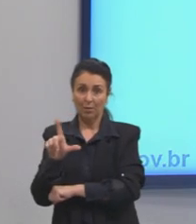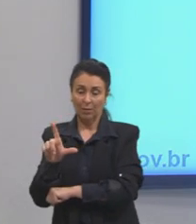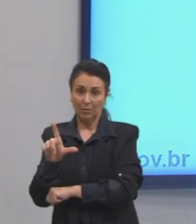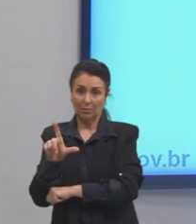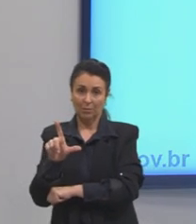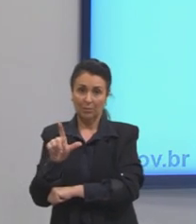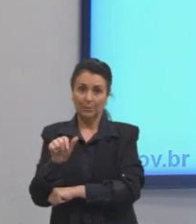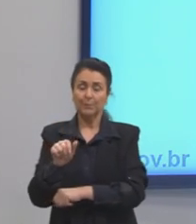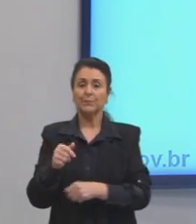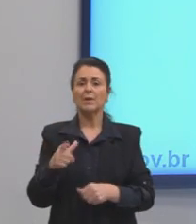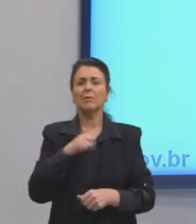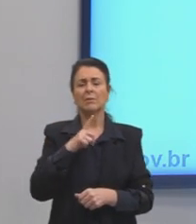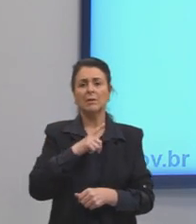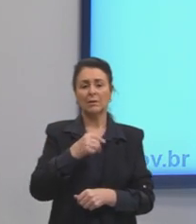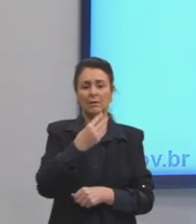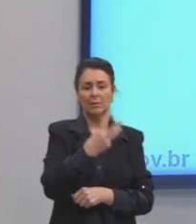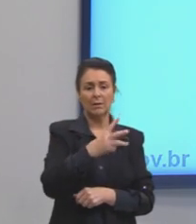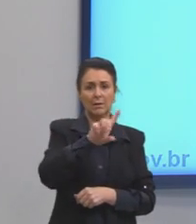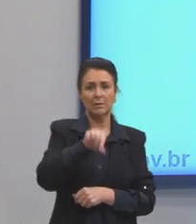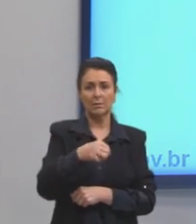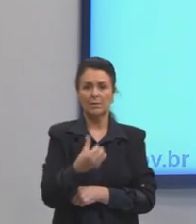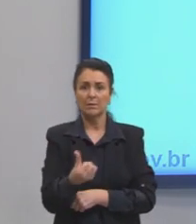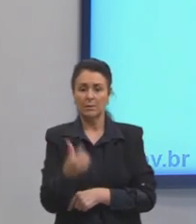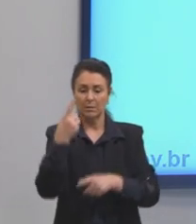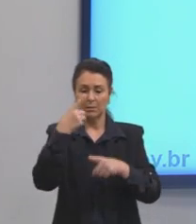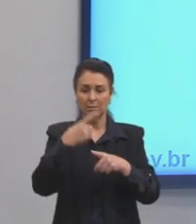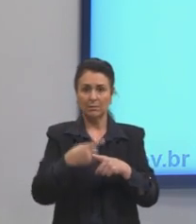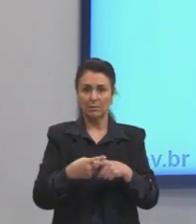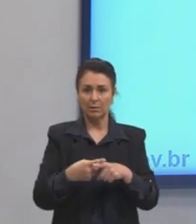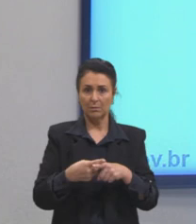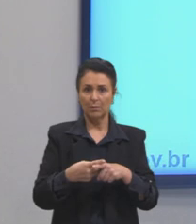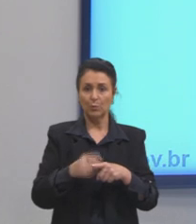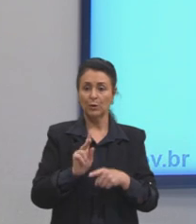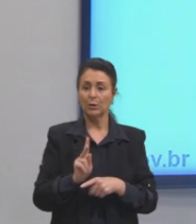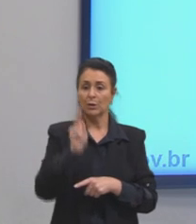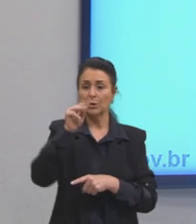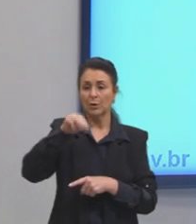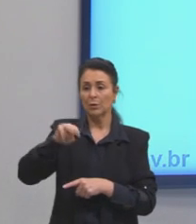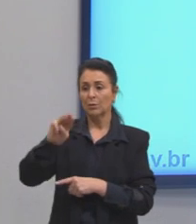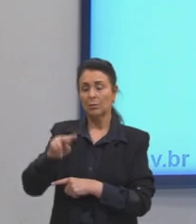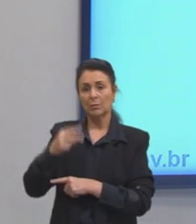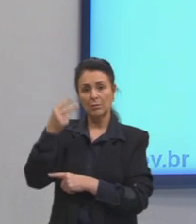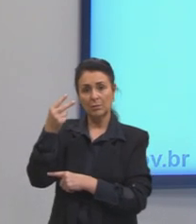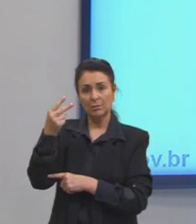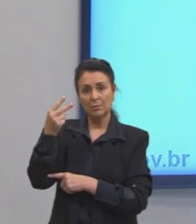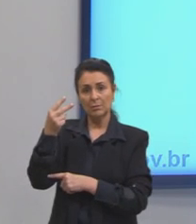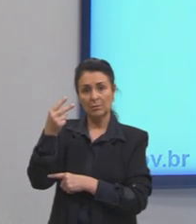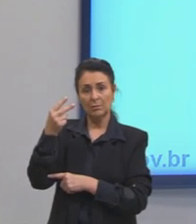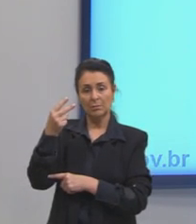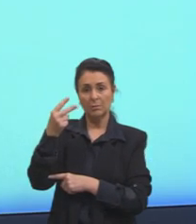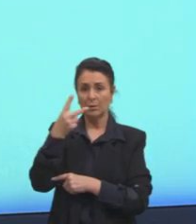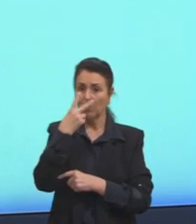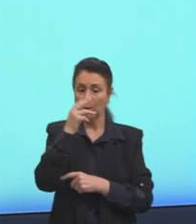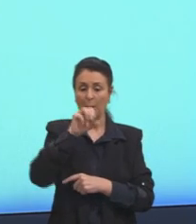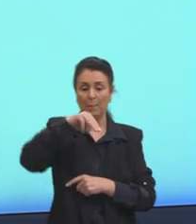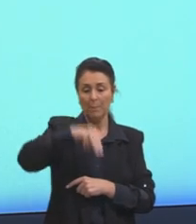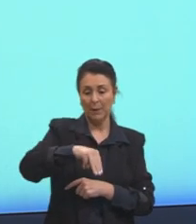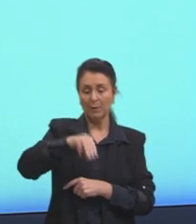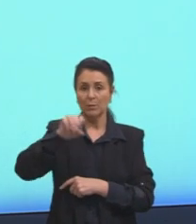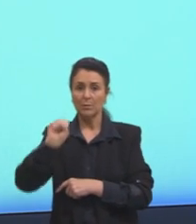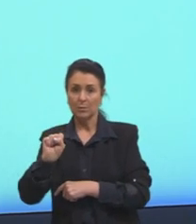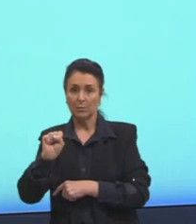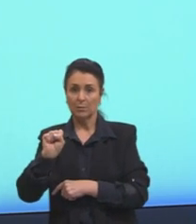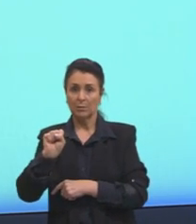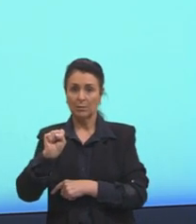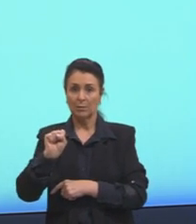A gente vai ter 3,6 multiplicado por quilômetro por hora. Igual a metros por segundo. Então se